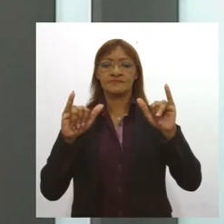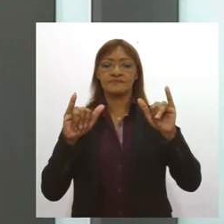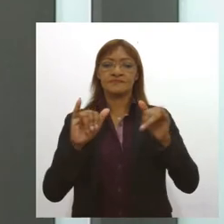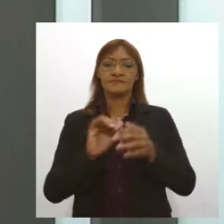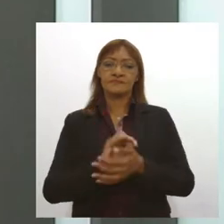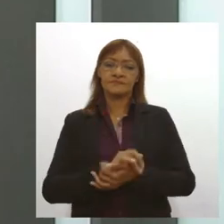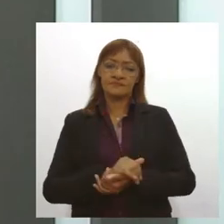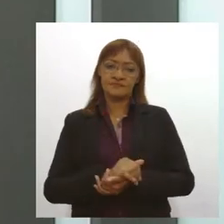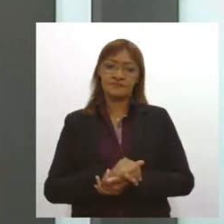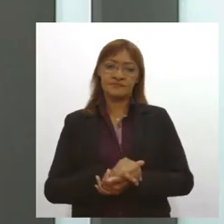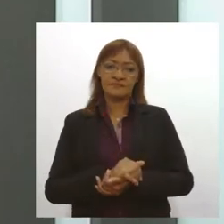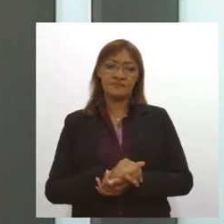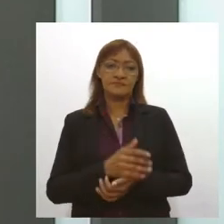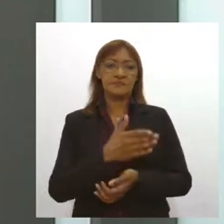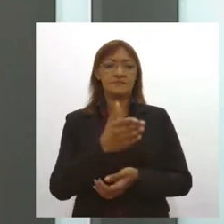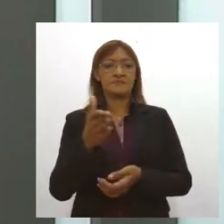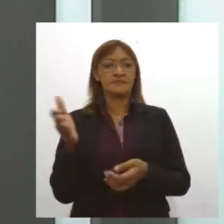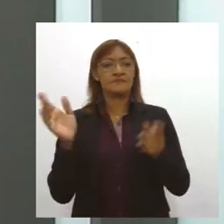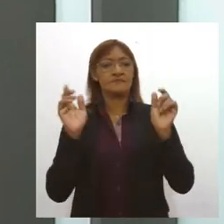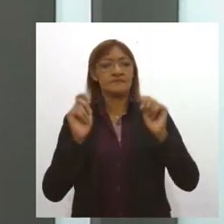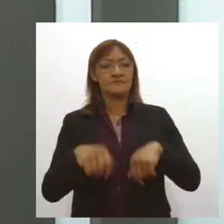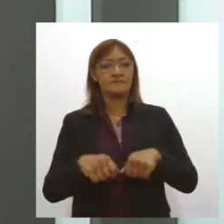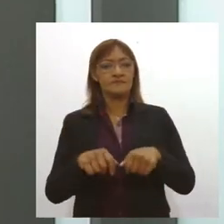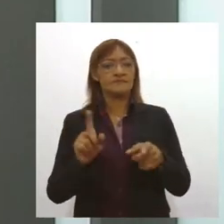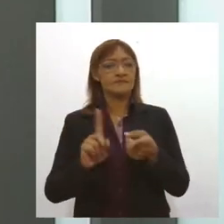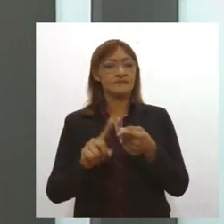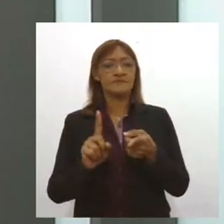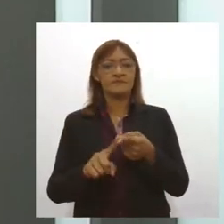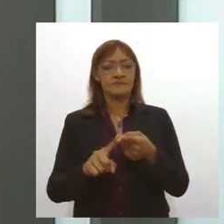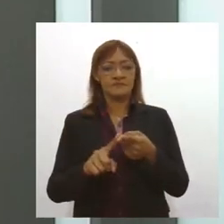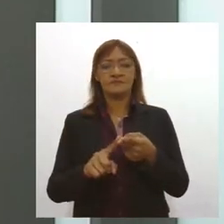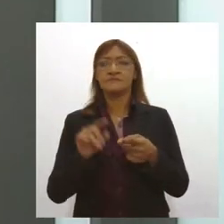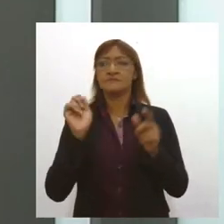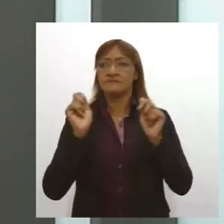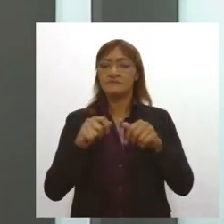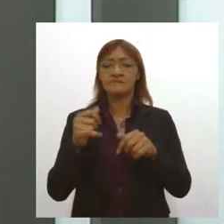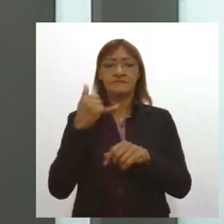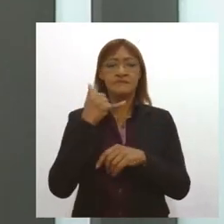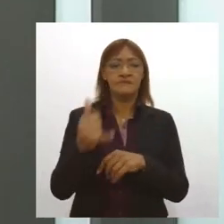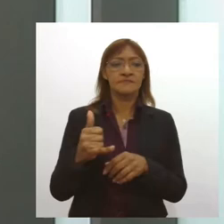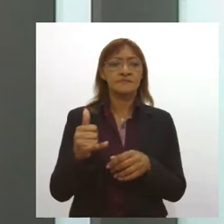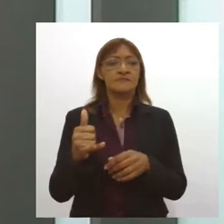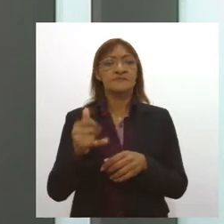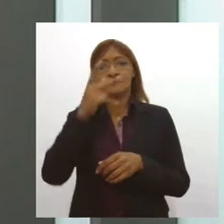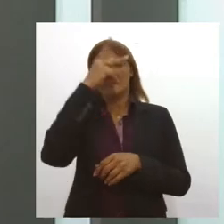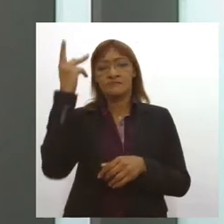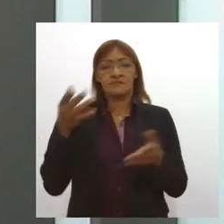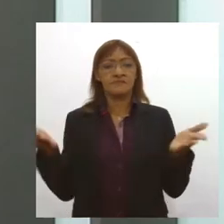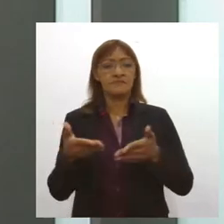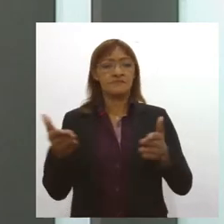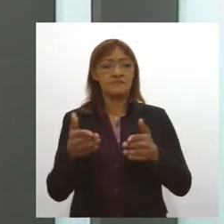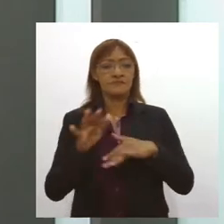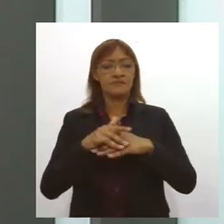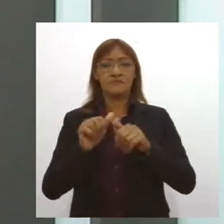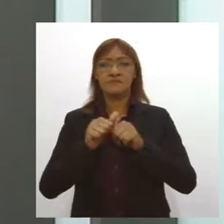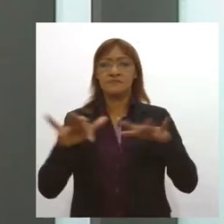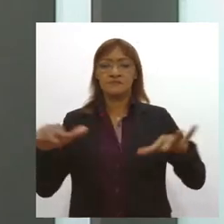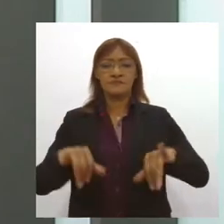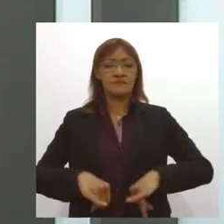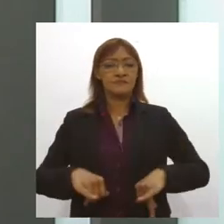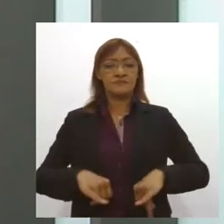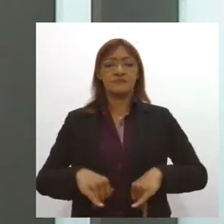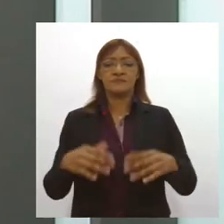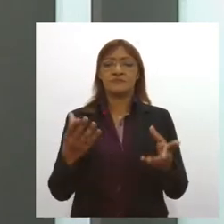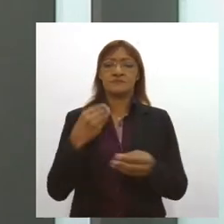Pois é, você que pode ajudar, só entrar em contato também para participar dessa campanha. Muitas pessoas nesse momento de pandemia estão passando por dificuldades, por